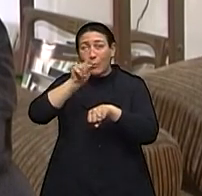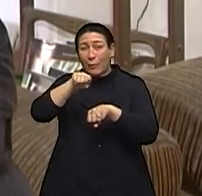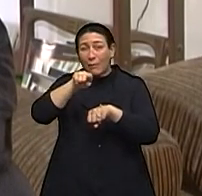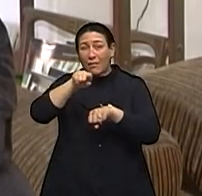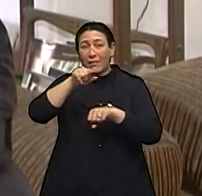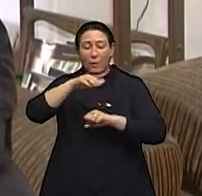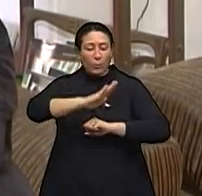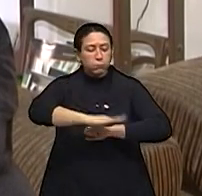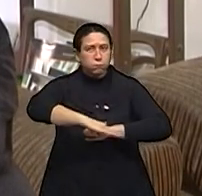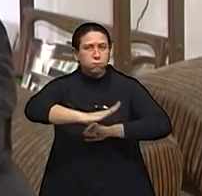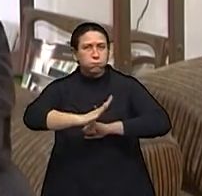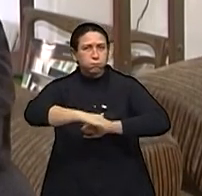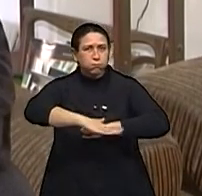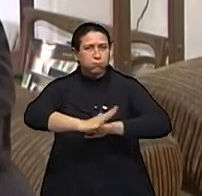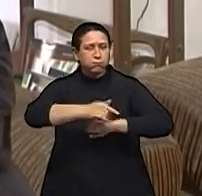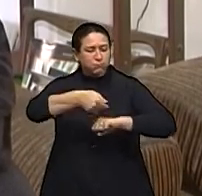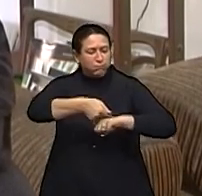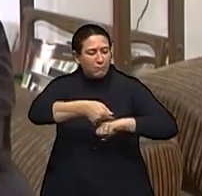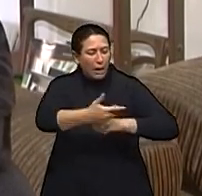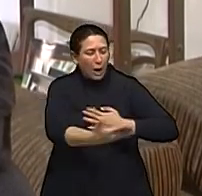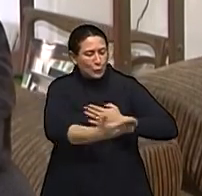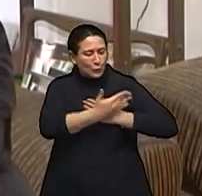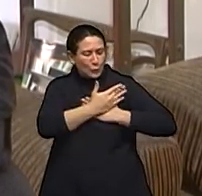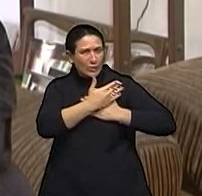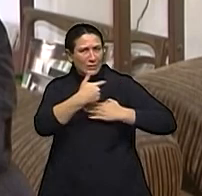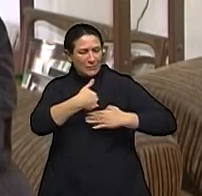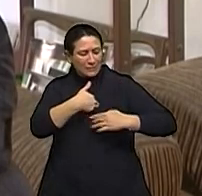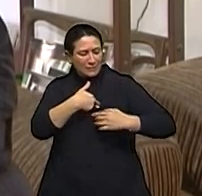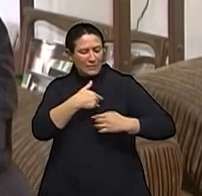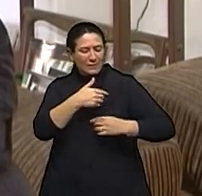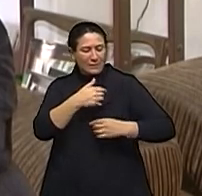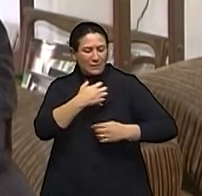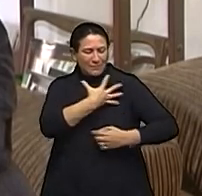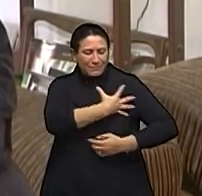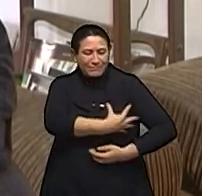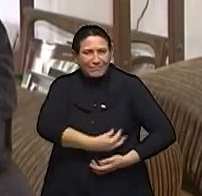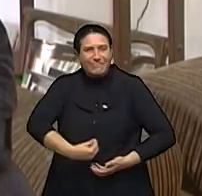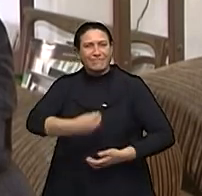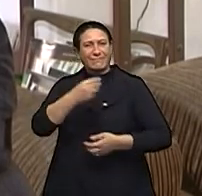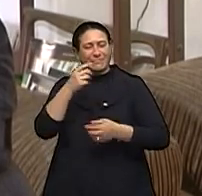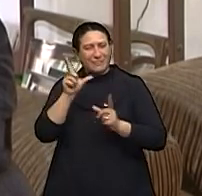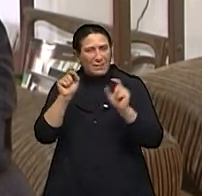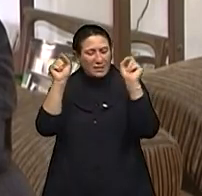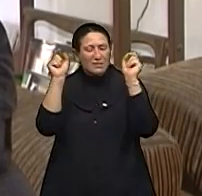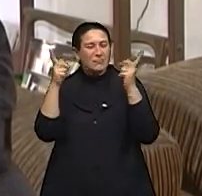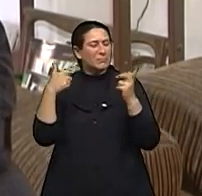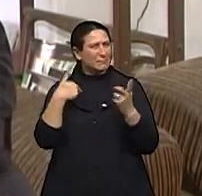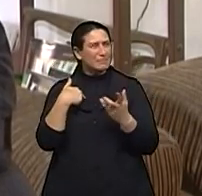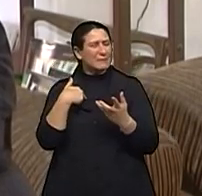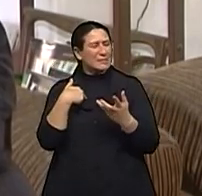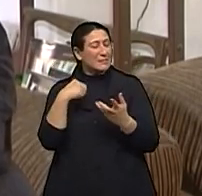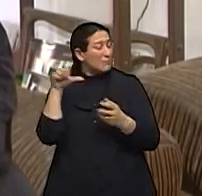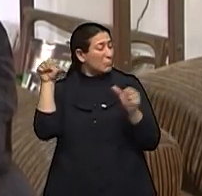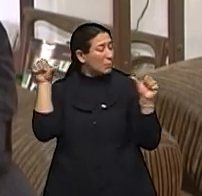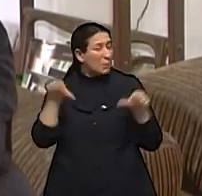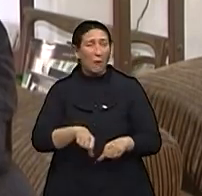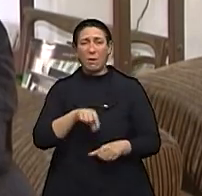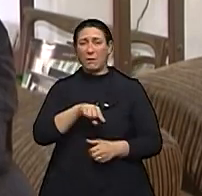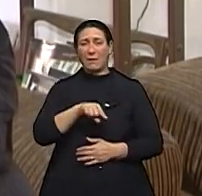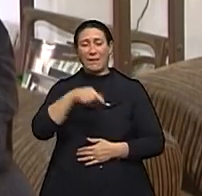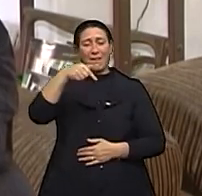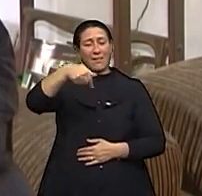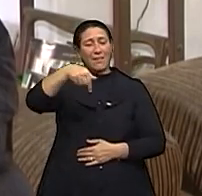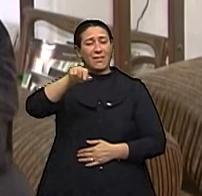Nem a retirada da mama, que eu me olhei no espelho, tudo bem, o cabelo, tudo bem, mas a químio,